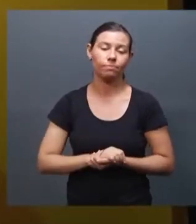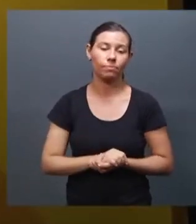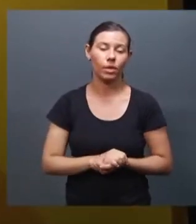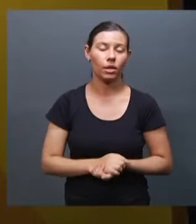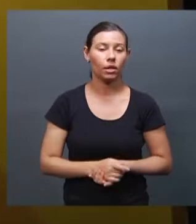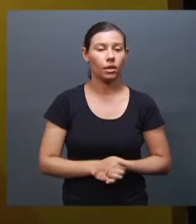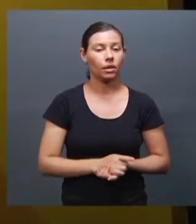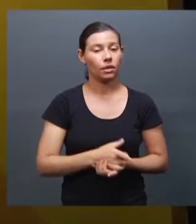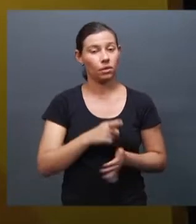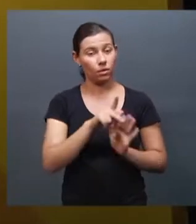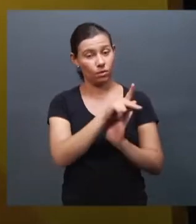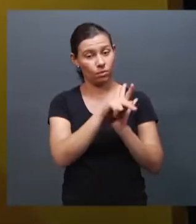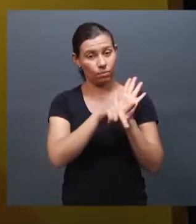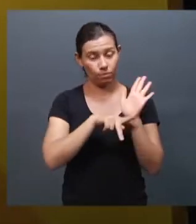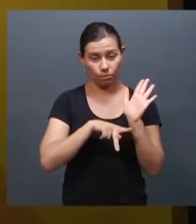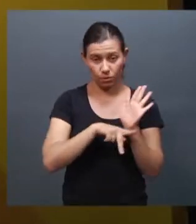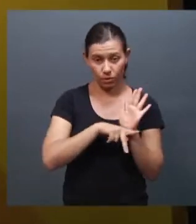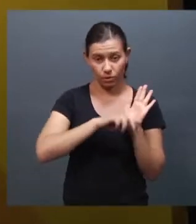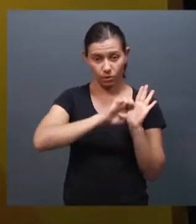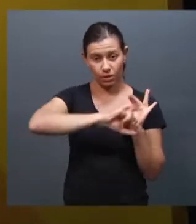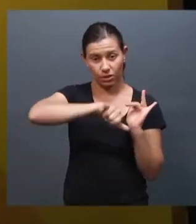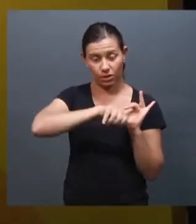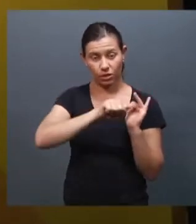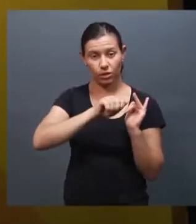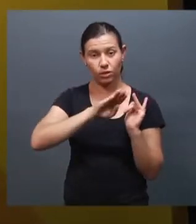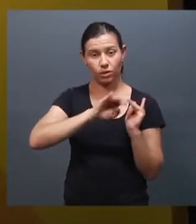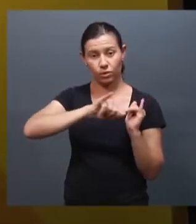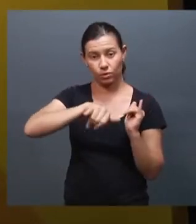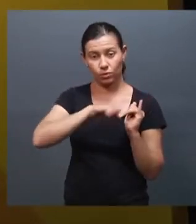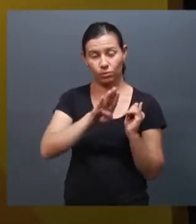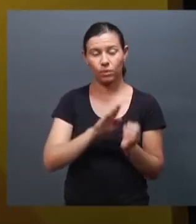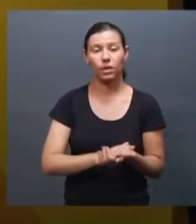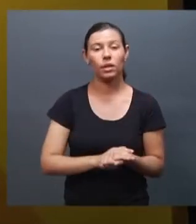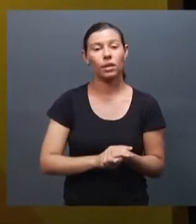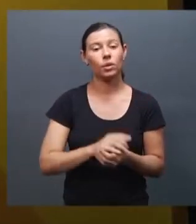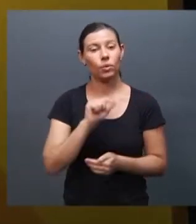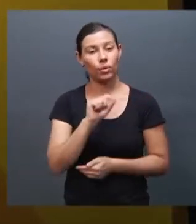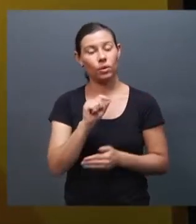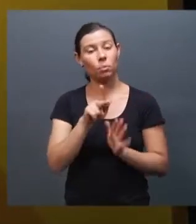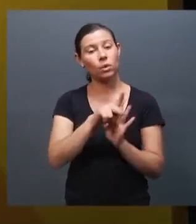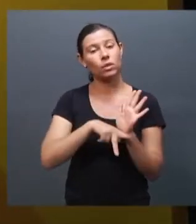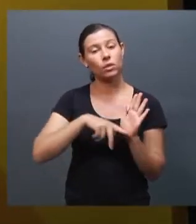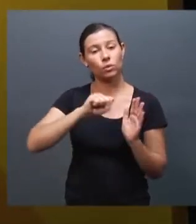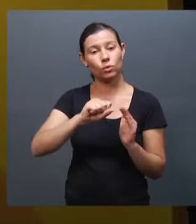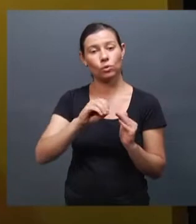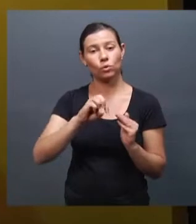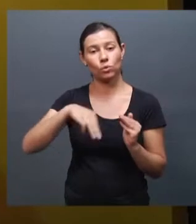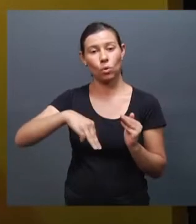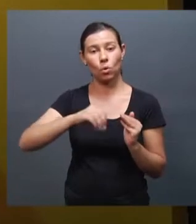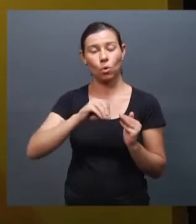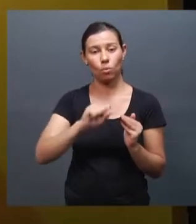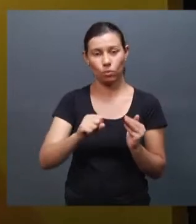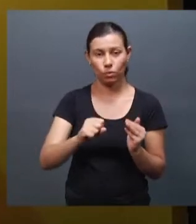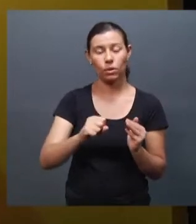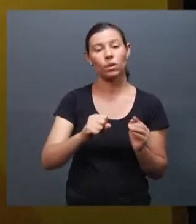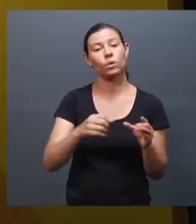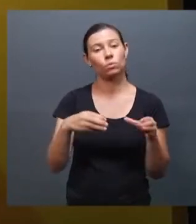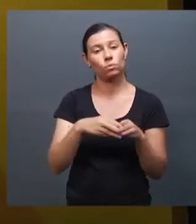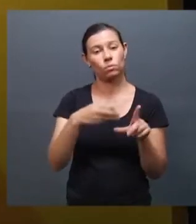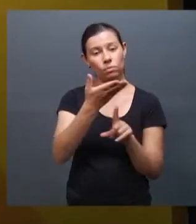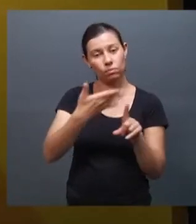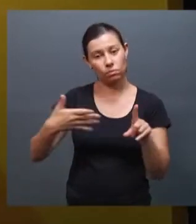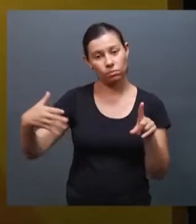Escritório de Assessoria Jurídica Popular, que é o SOMOS, que trata da assessoria jurídica à população LGBTQI+, e também